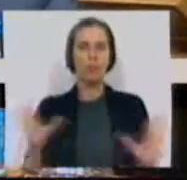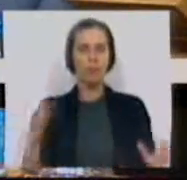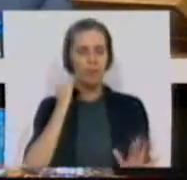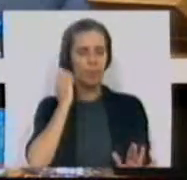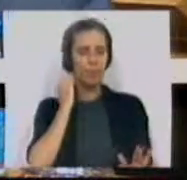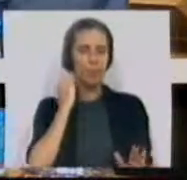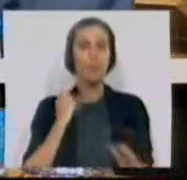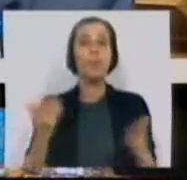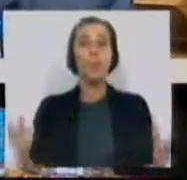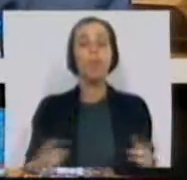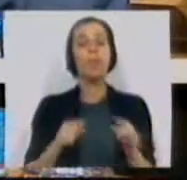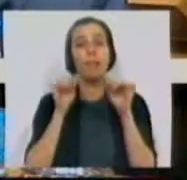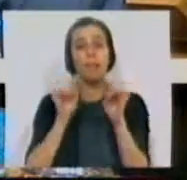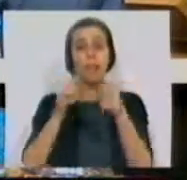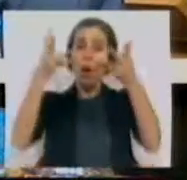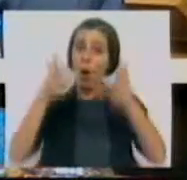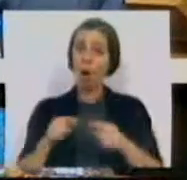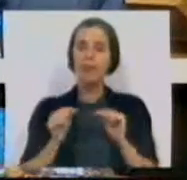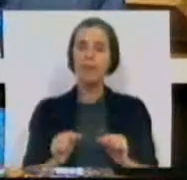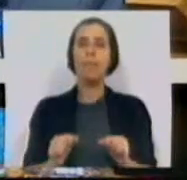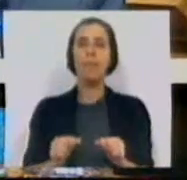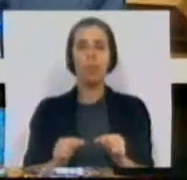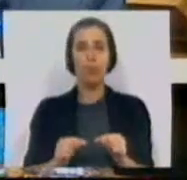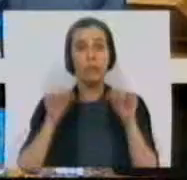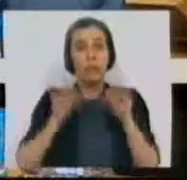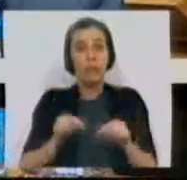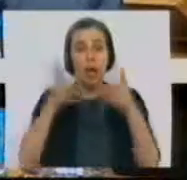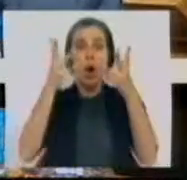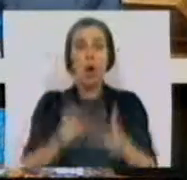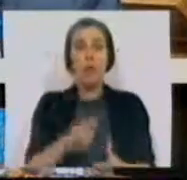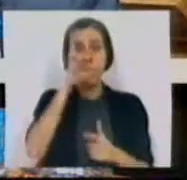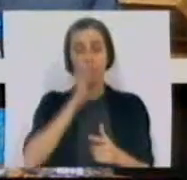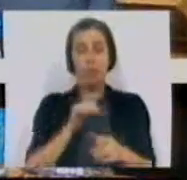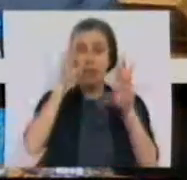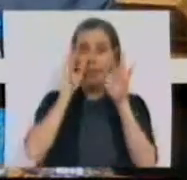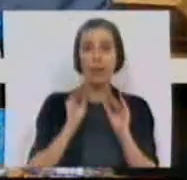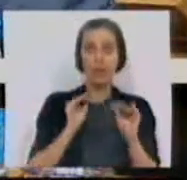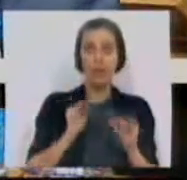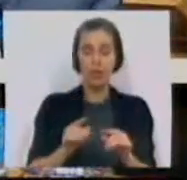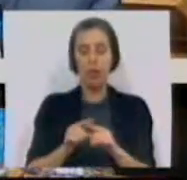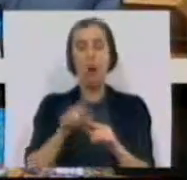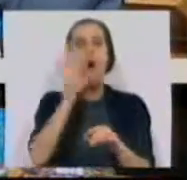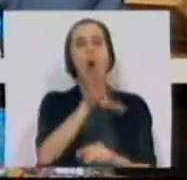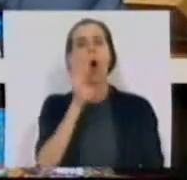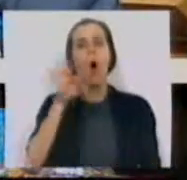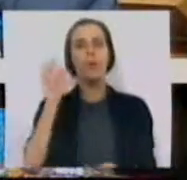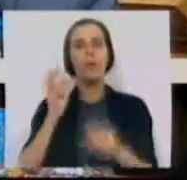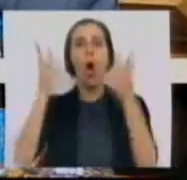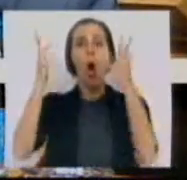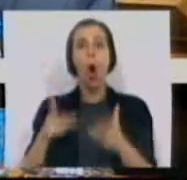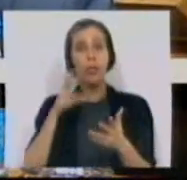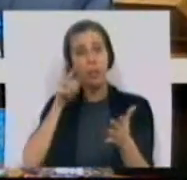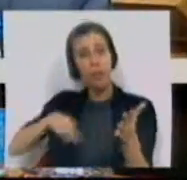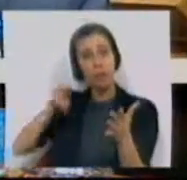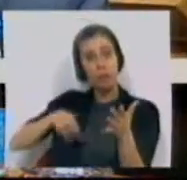É que com este orçamento, com este orçamento de Estado para a Educação e com as opções que o orçamento